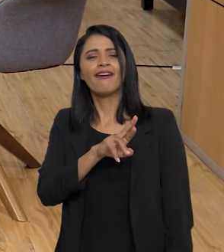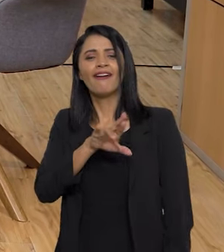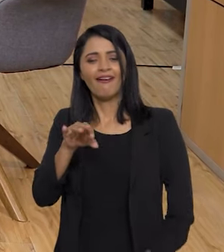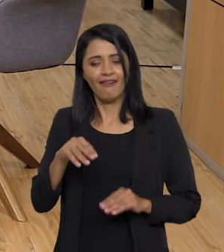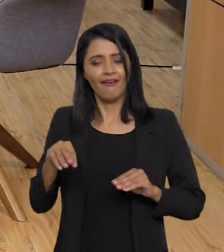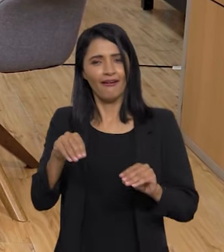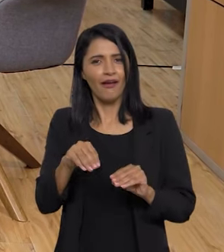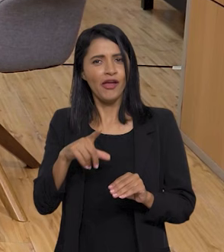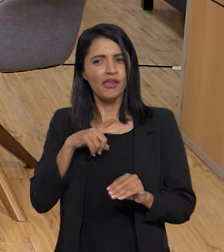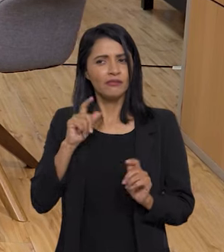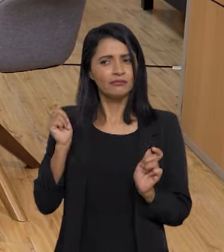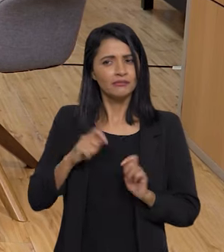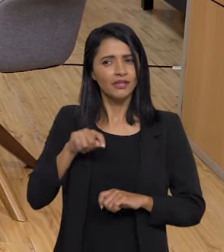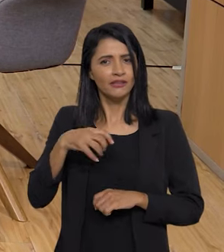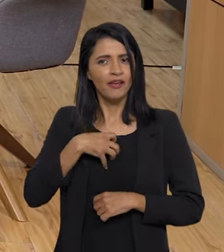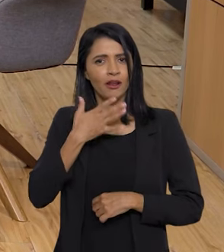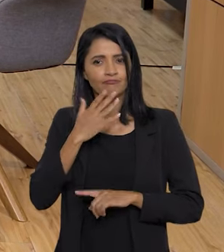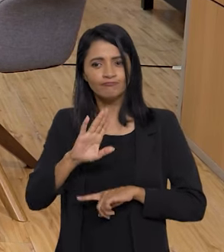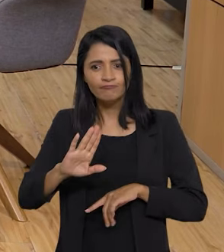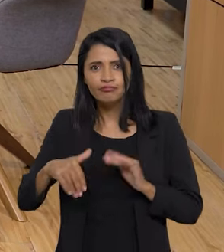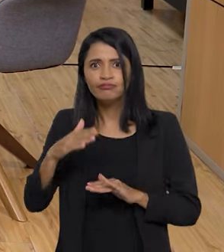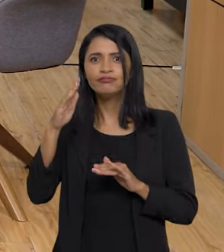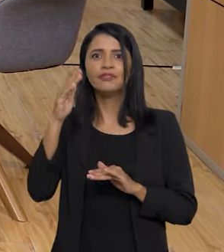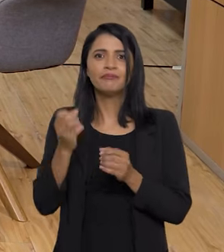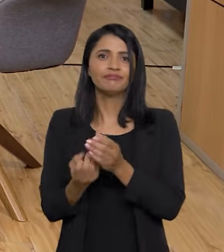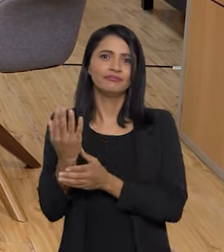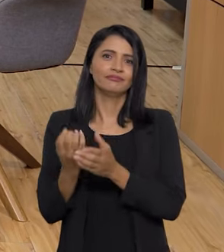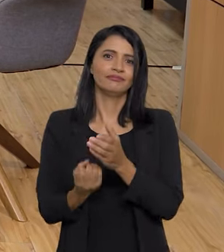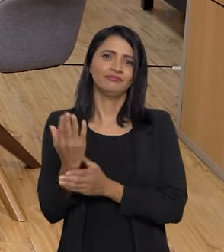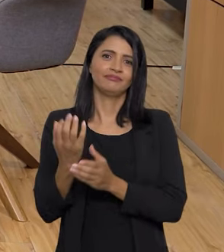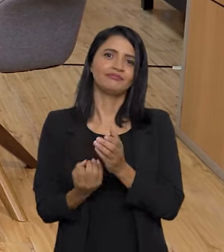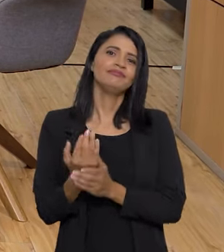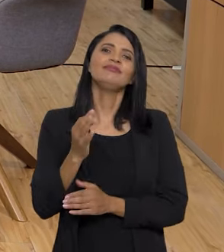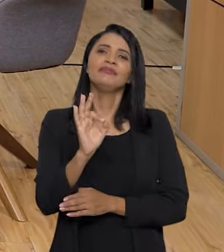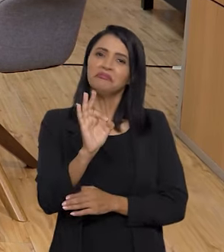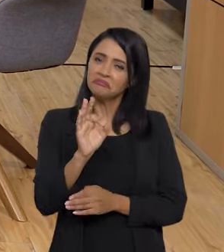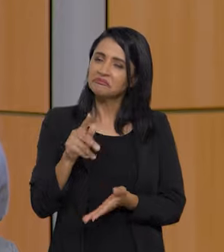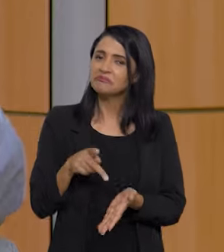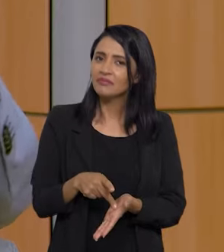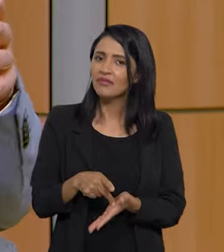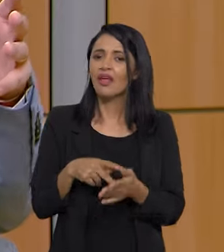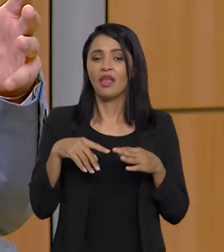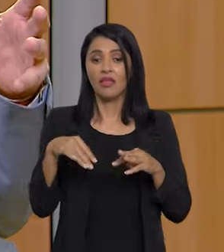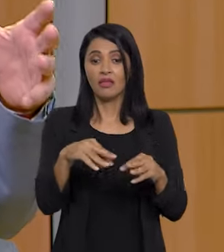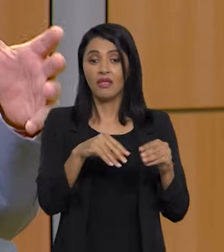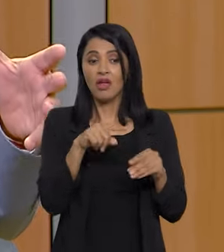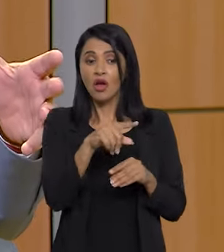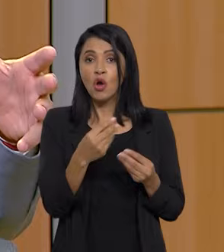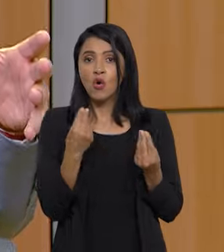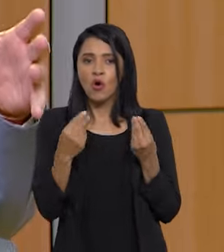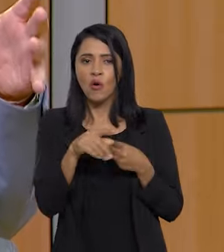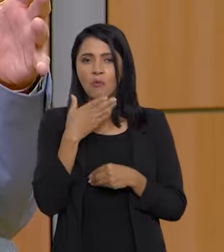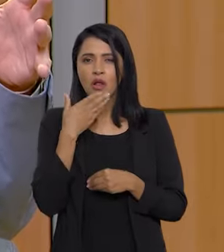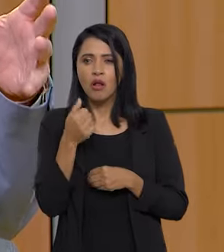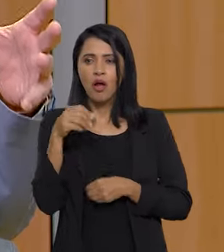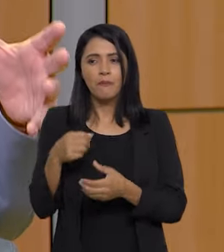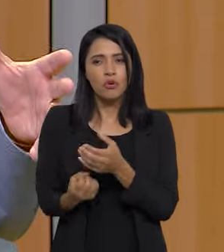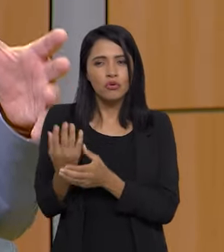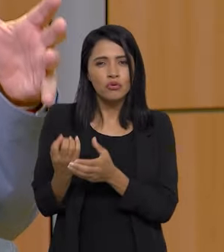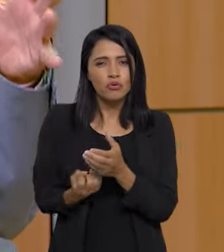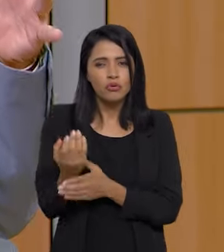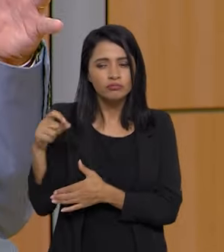e é a forma de torná-la produtiva também, né? É, exatamente. É a terra, a forma de torná-la produtiva e